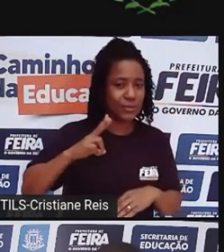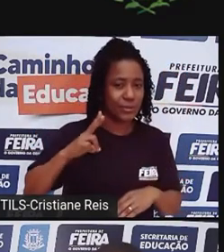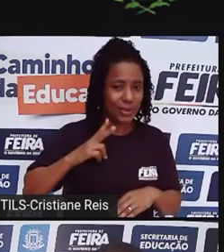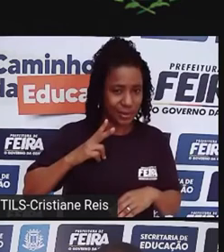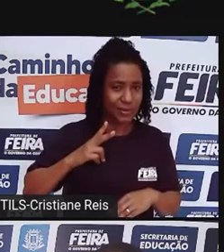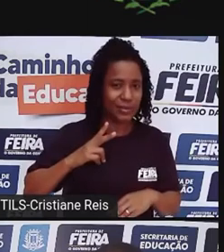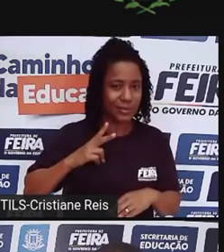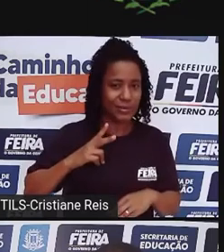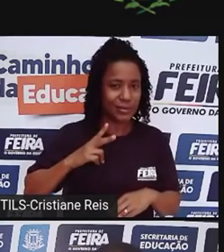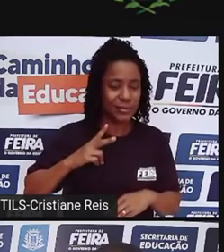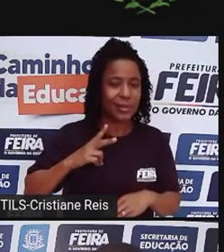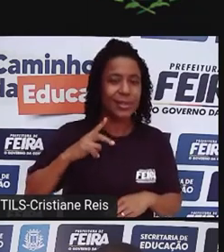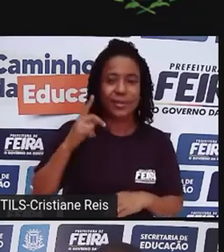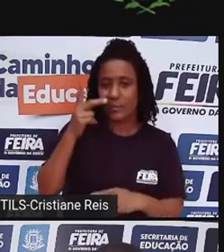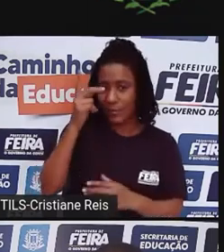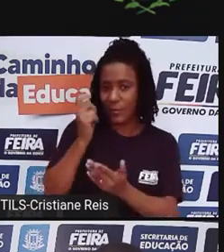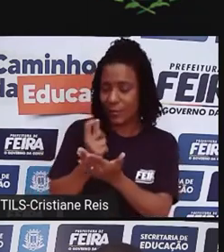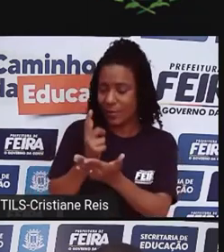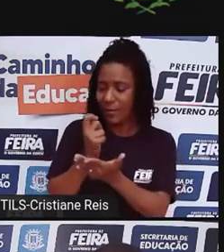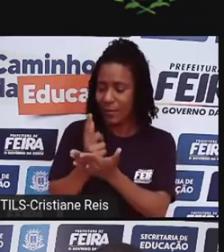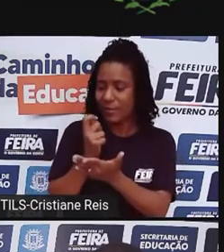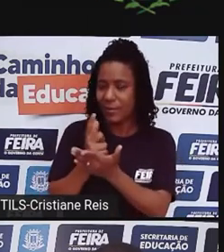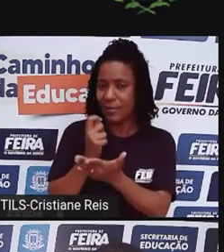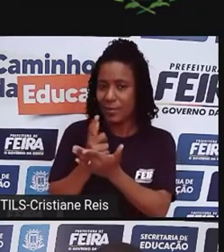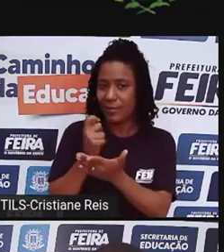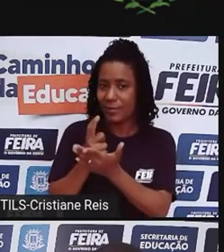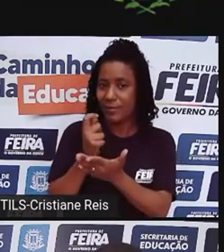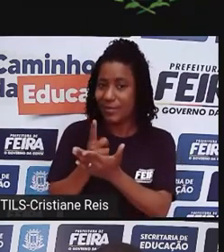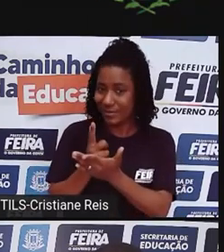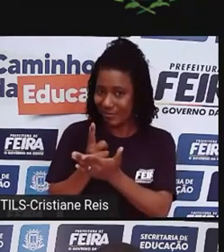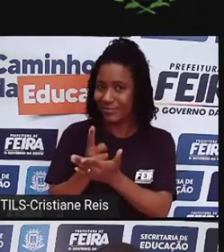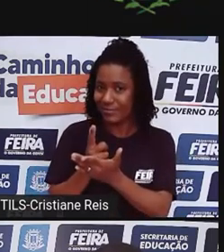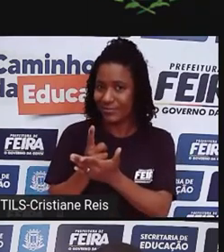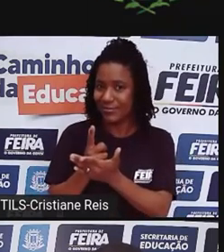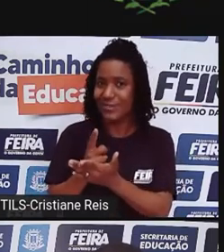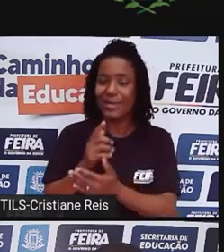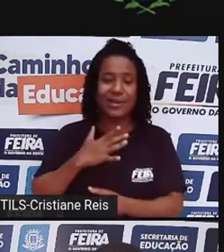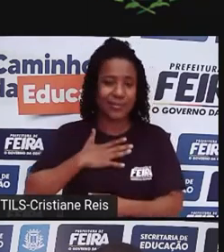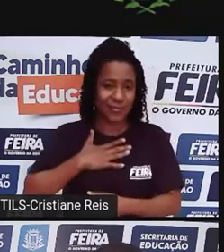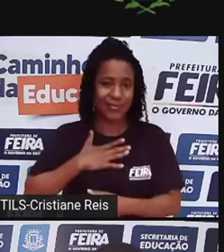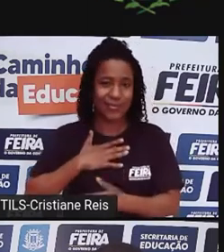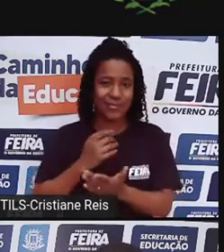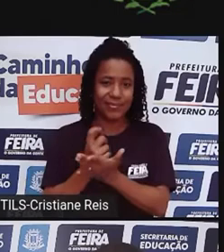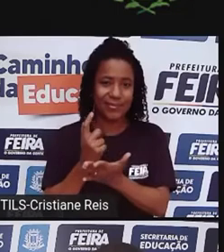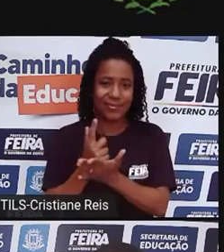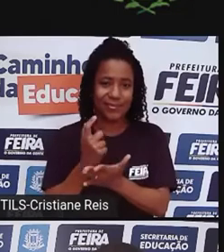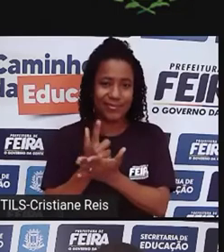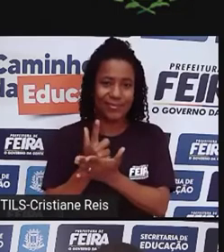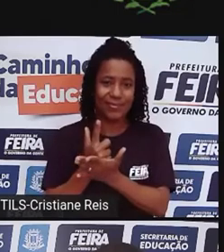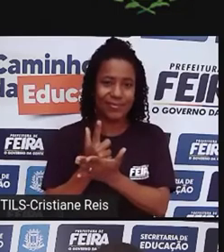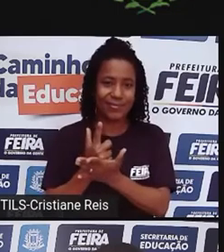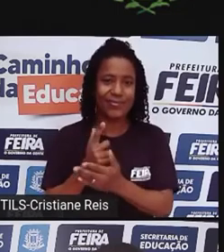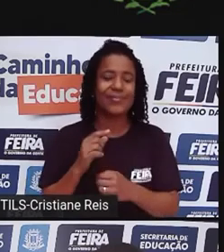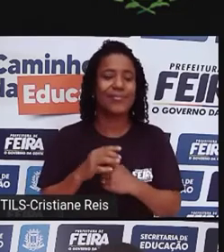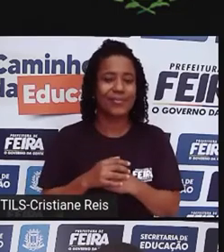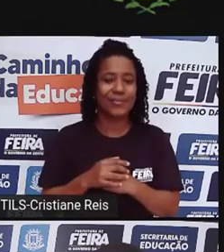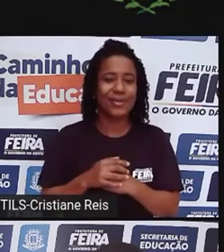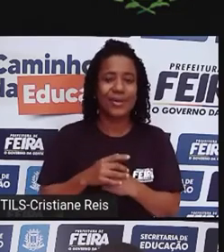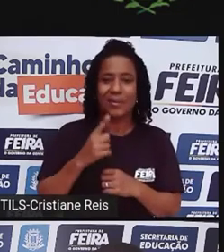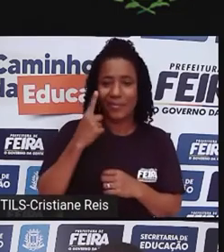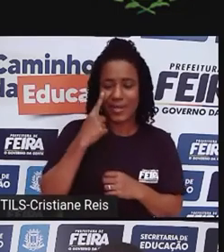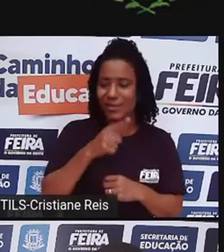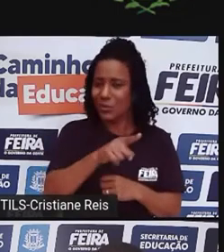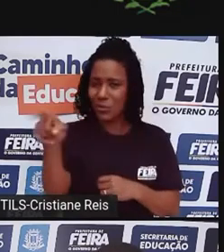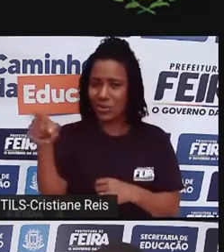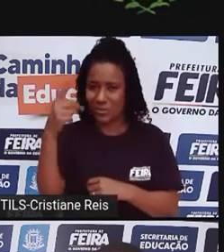capitalista de consumir, consumir, consumir, faça parte da minha existência, mas que ele não é... Não é replicado para todo